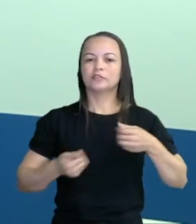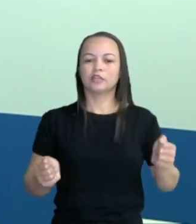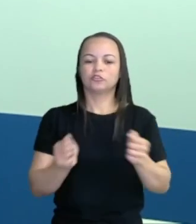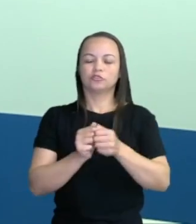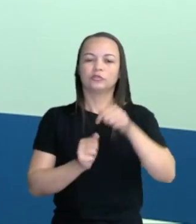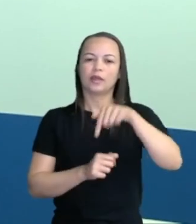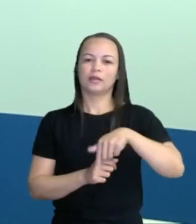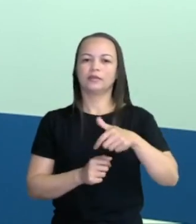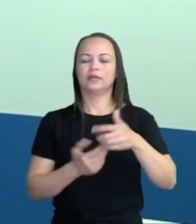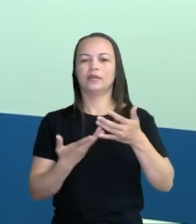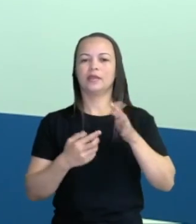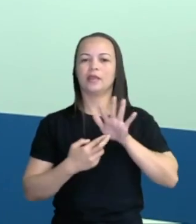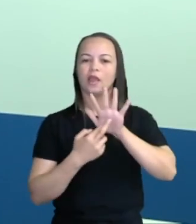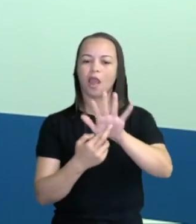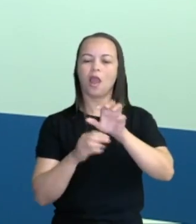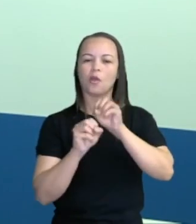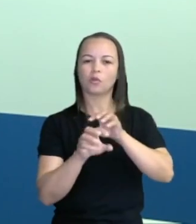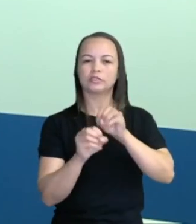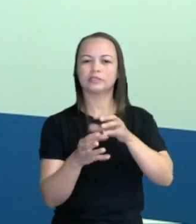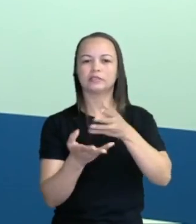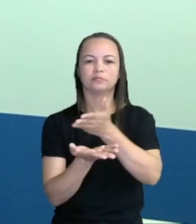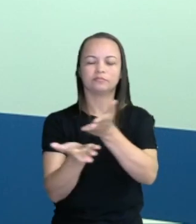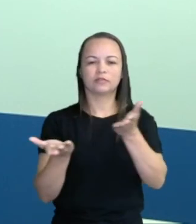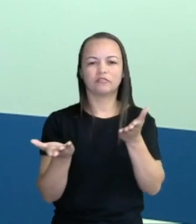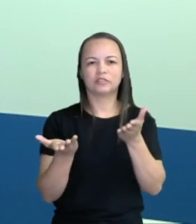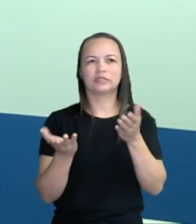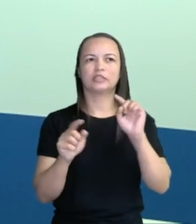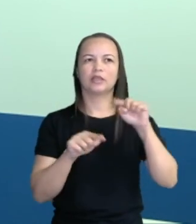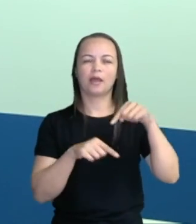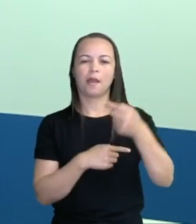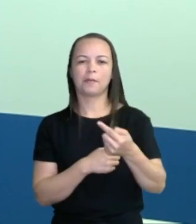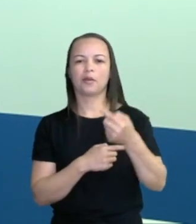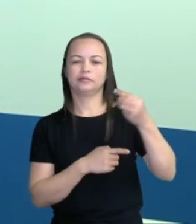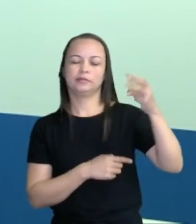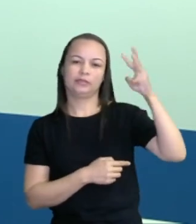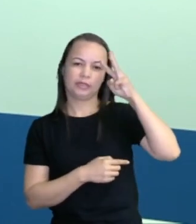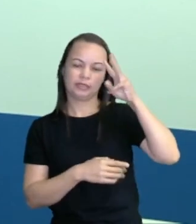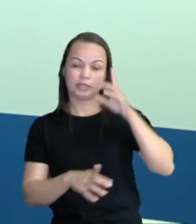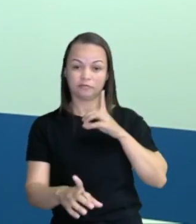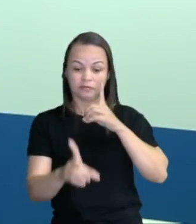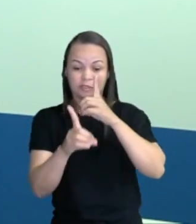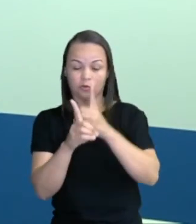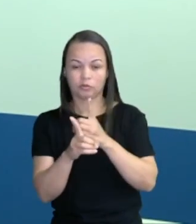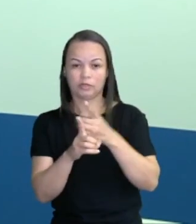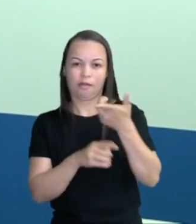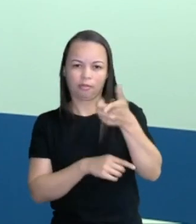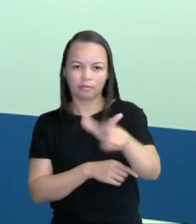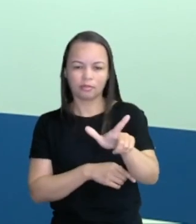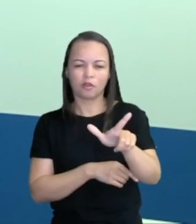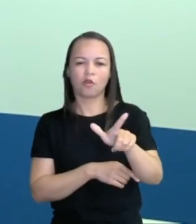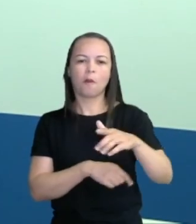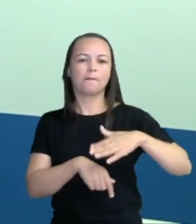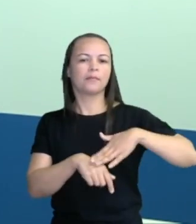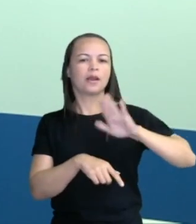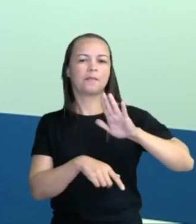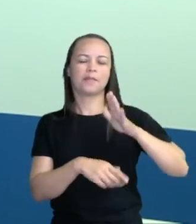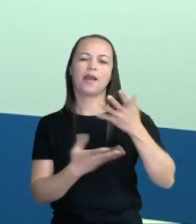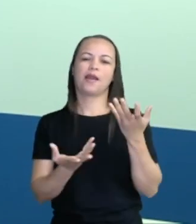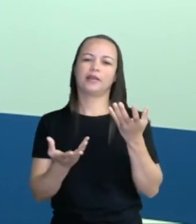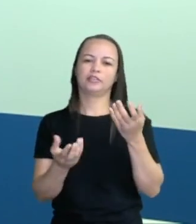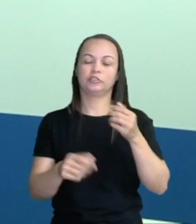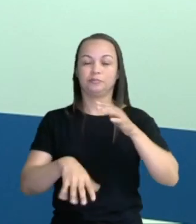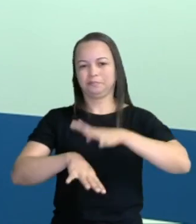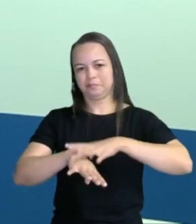para vocês e eu espero que na próxima terça a gente possa se encontrar novamente para mais um